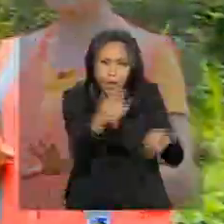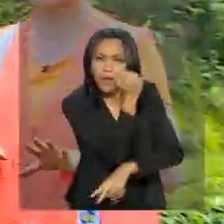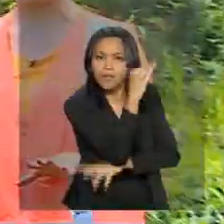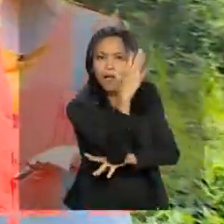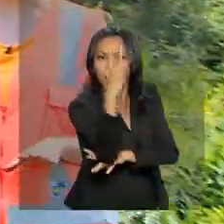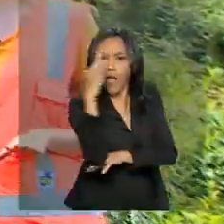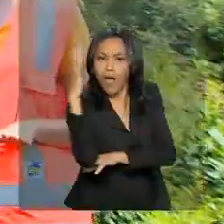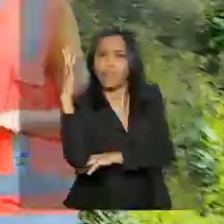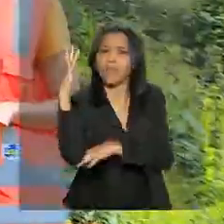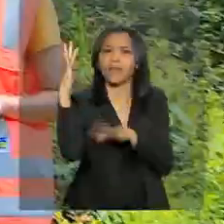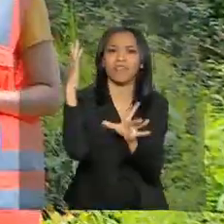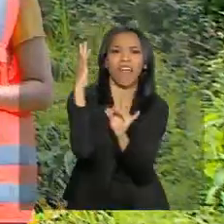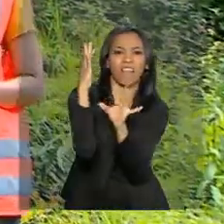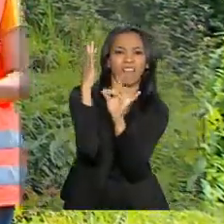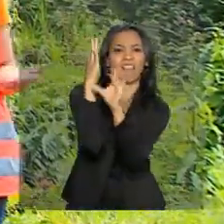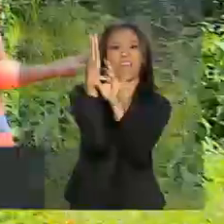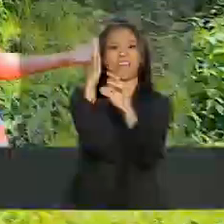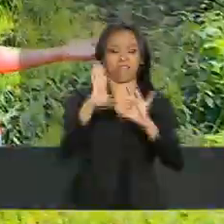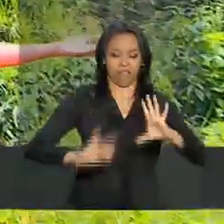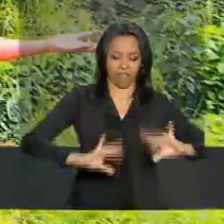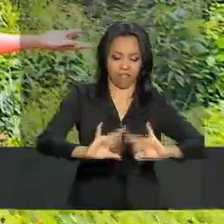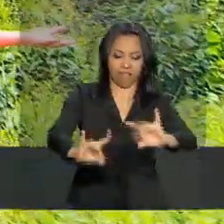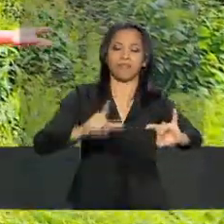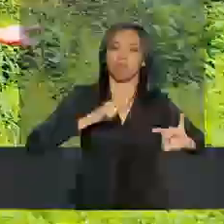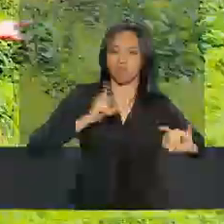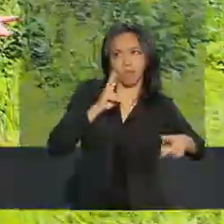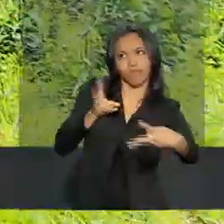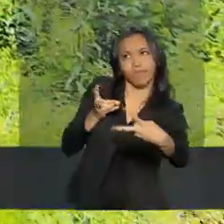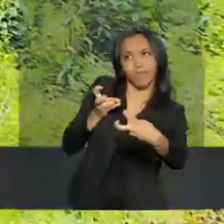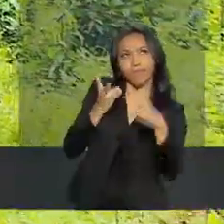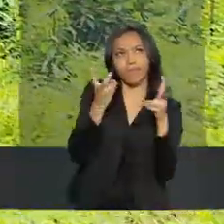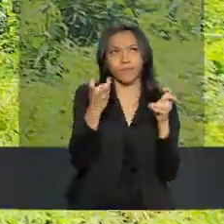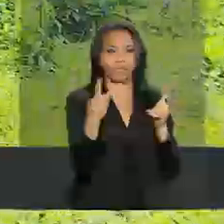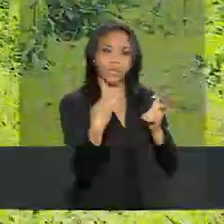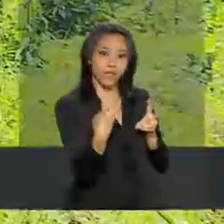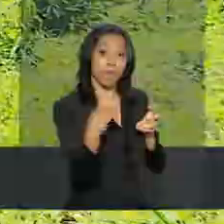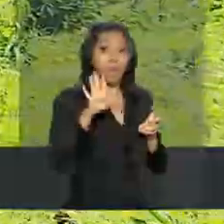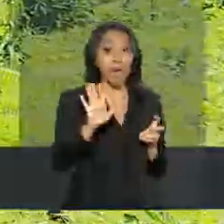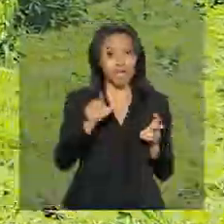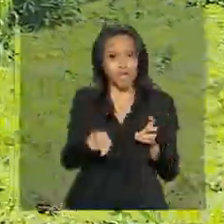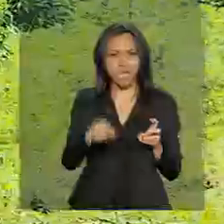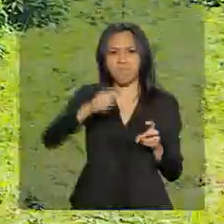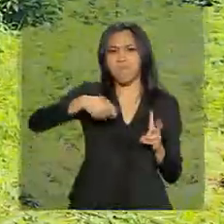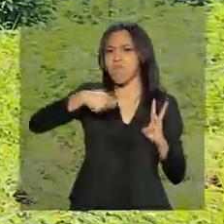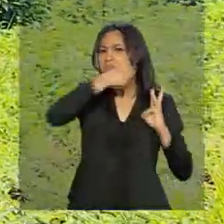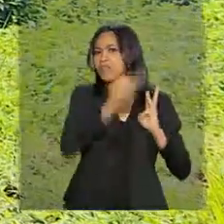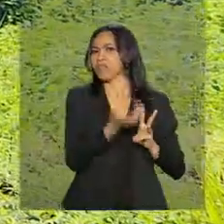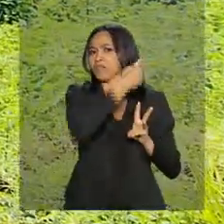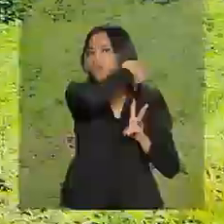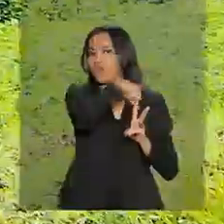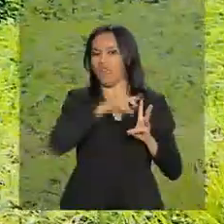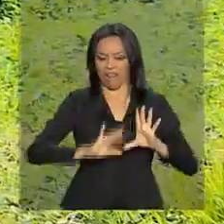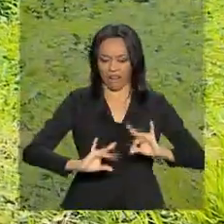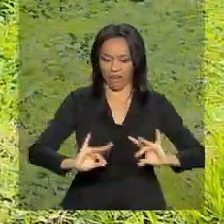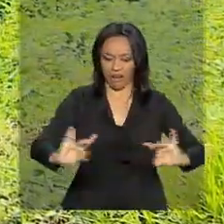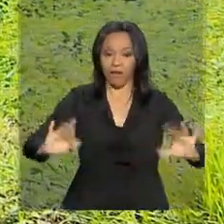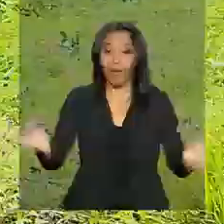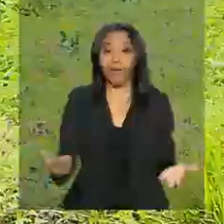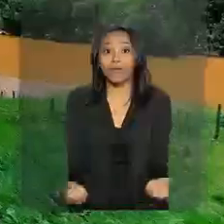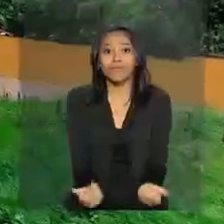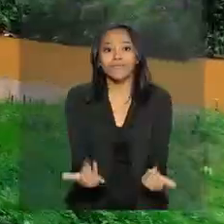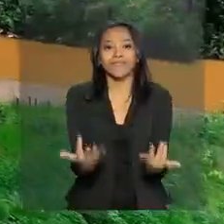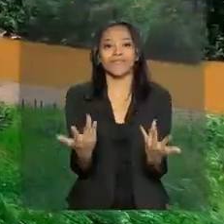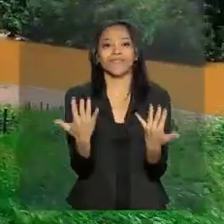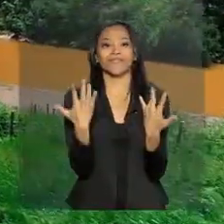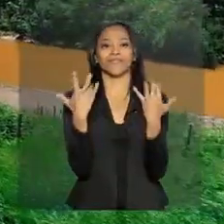ainda guardam a marca do desastre. Mas aqui, até onde meses atrás era tudo lama, já começou a ficar verde.